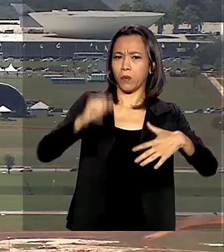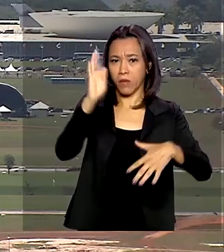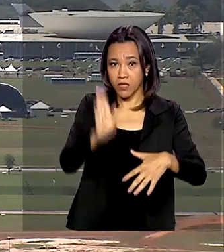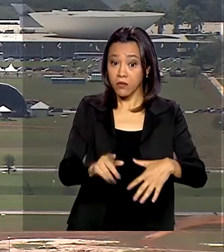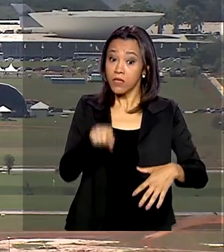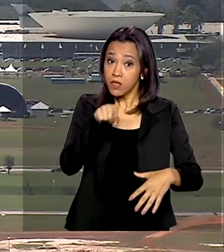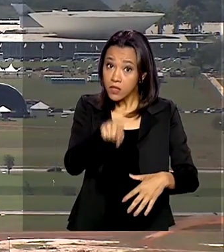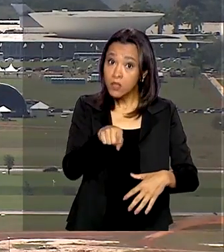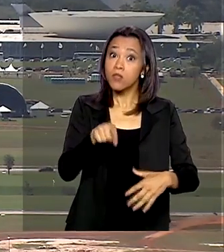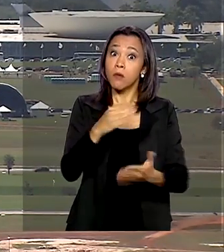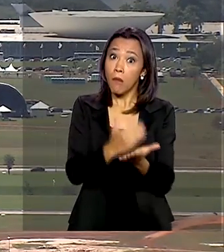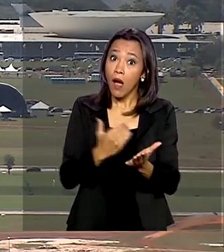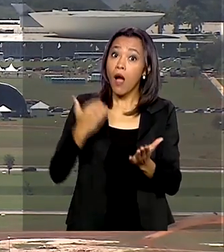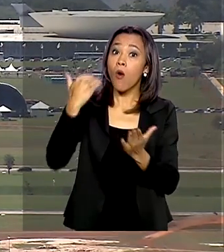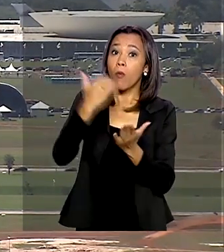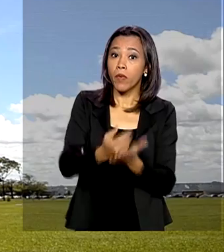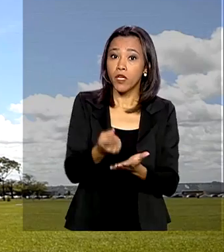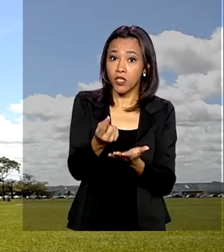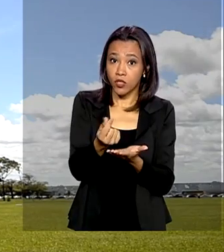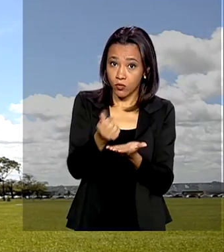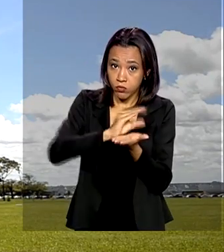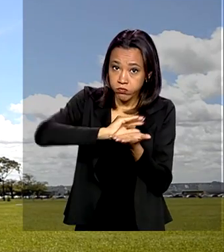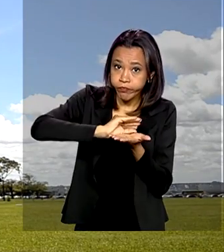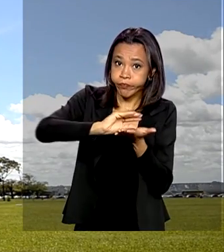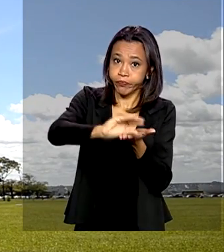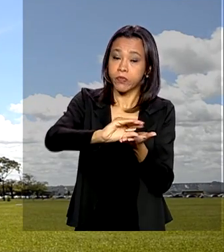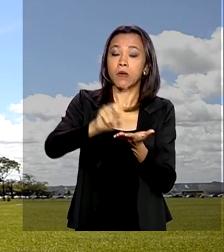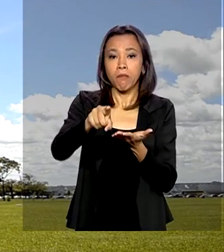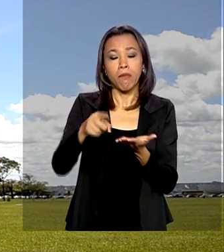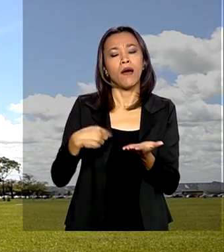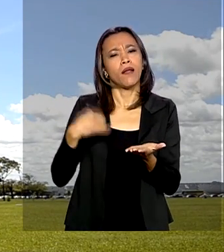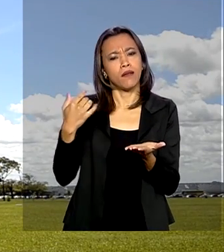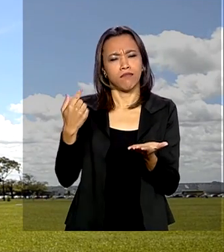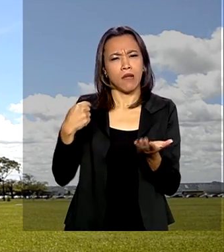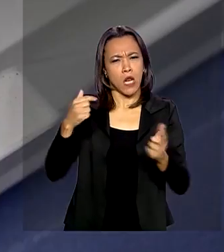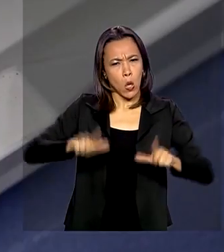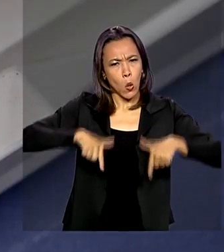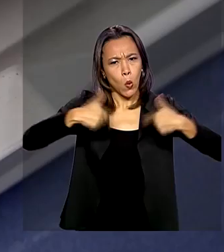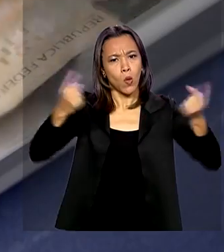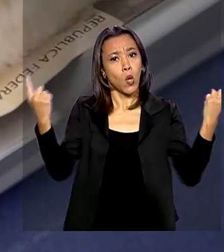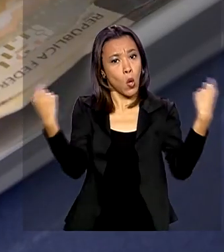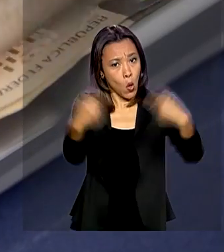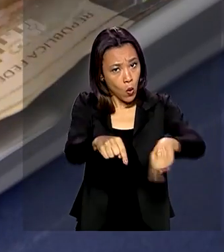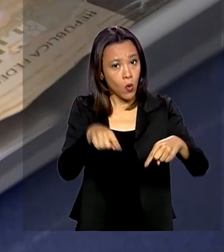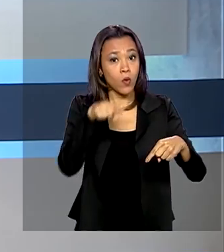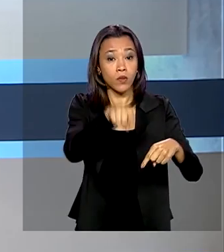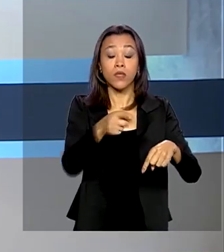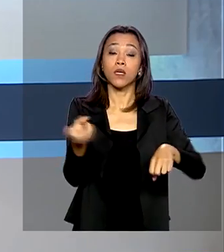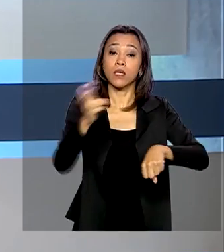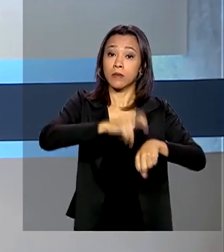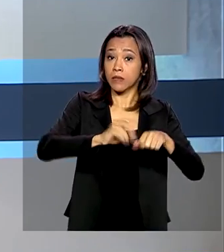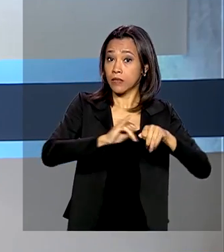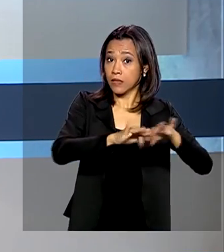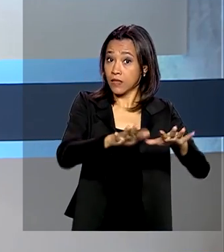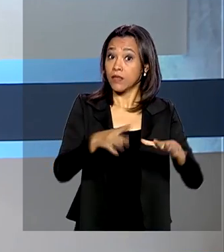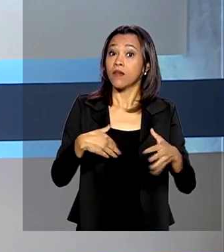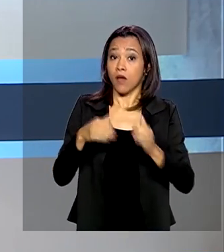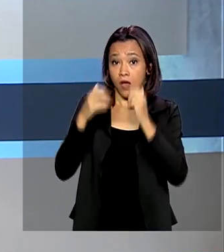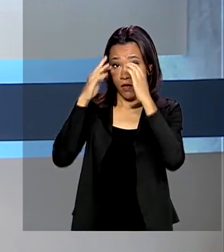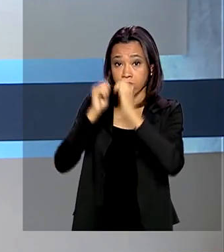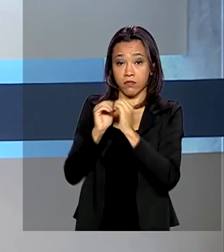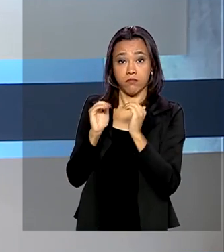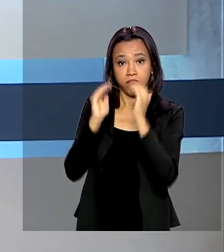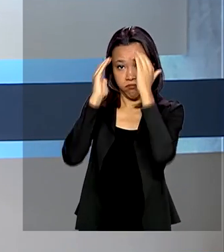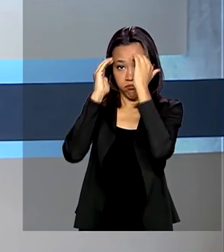aumente os gastos para enfrentar a pandemia do novo coronavírus sem descumprir a meta fiscal. Em outra